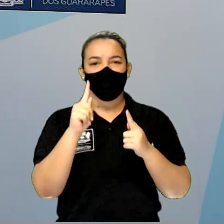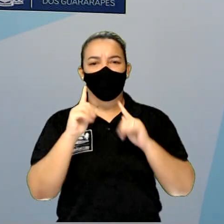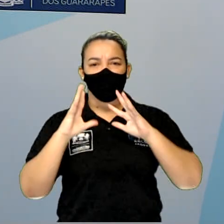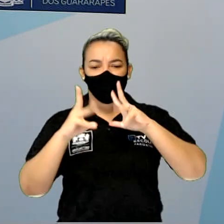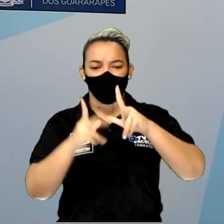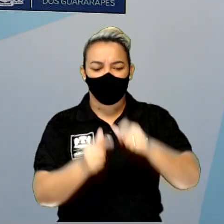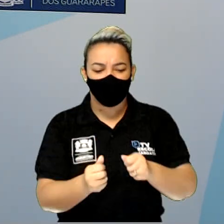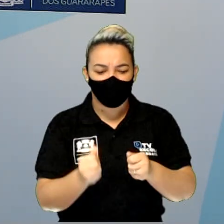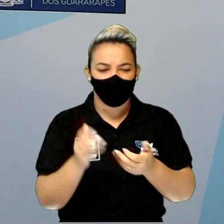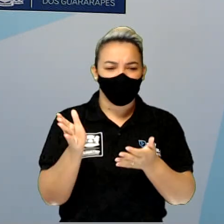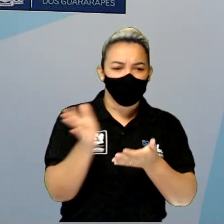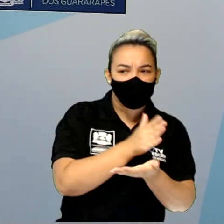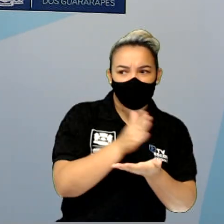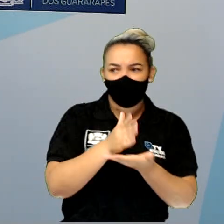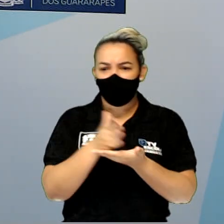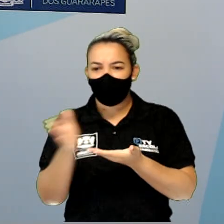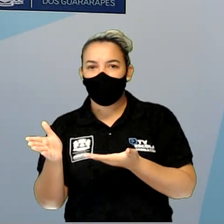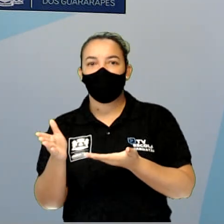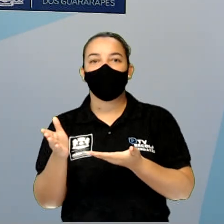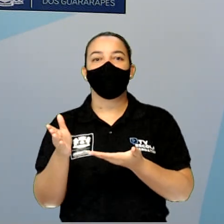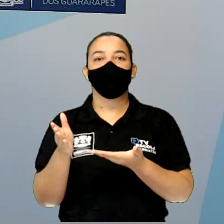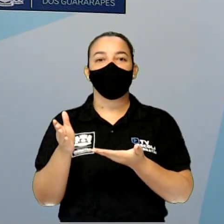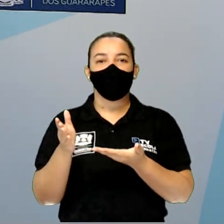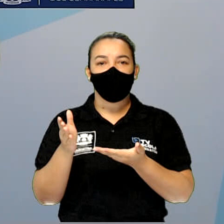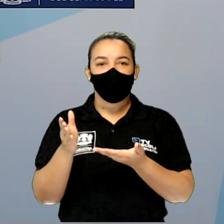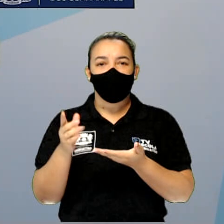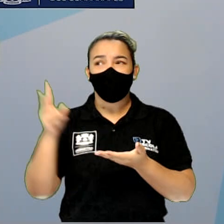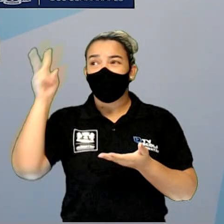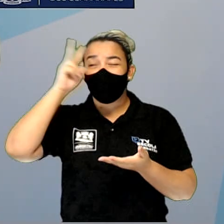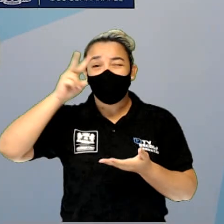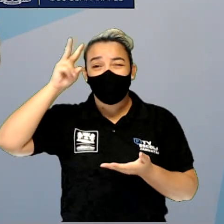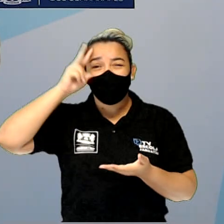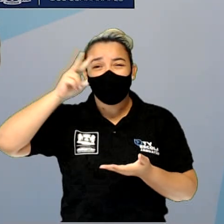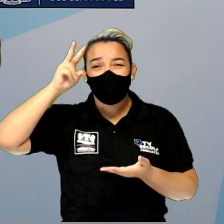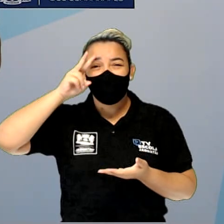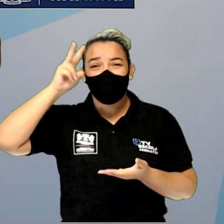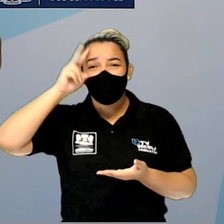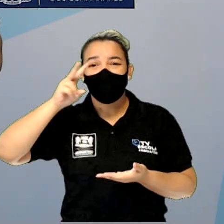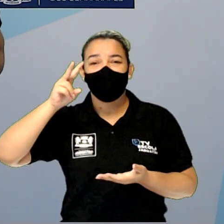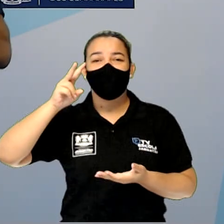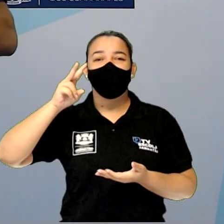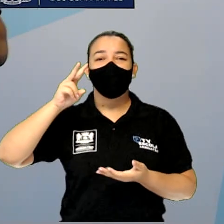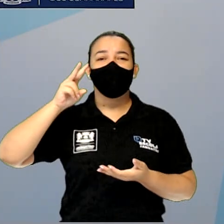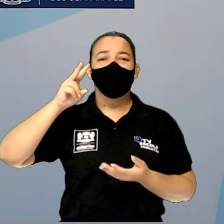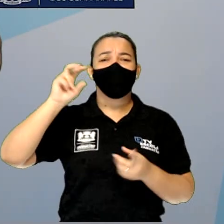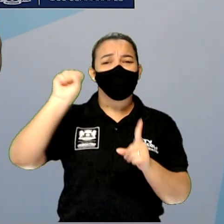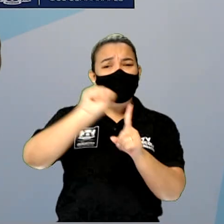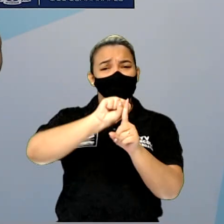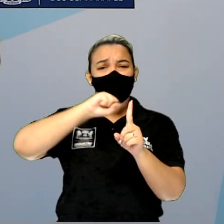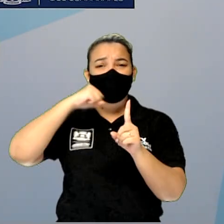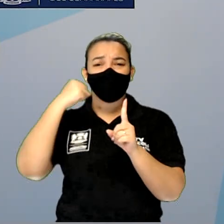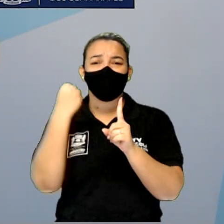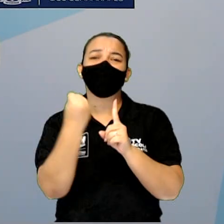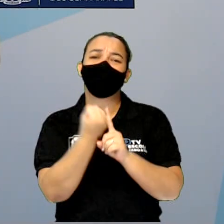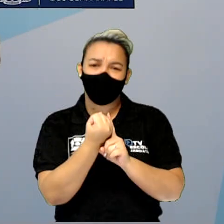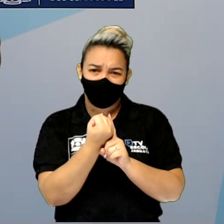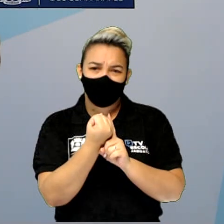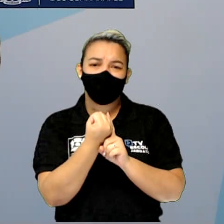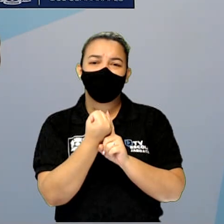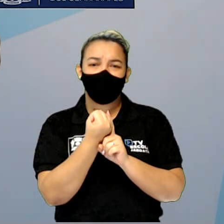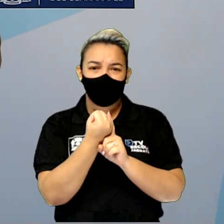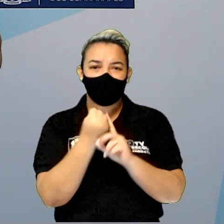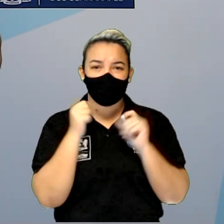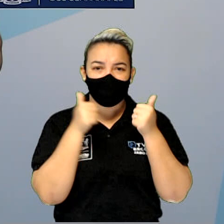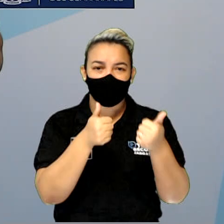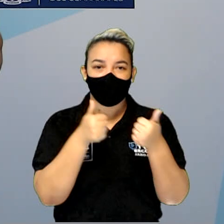essa divisão, na verdade, ela é uma divisão histórica social. Vamos usar esse termo. Está